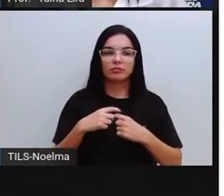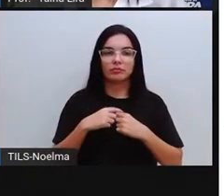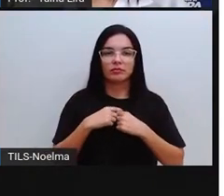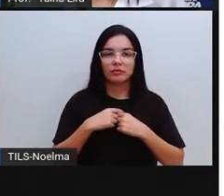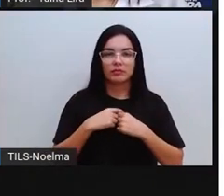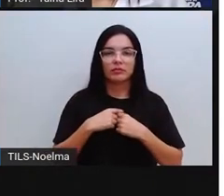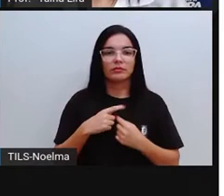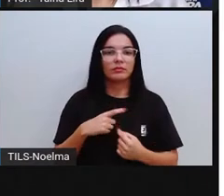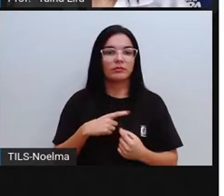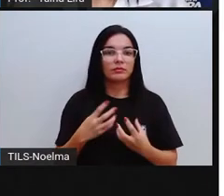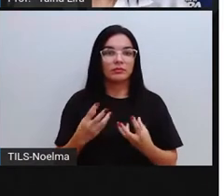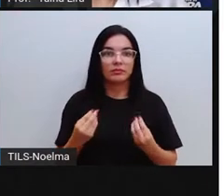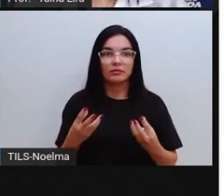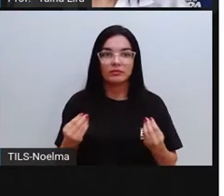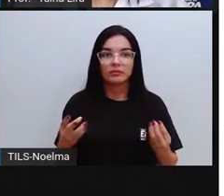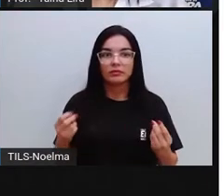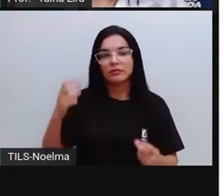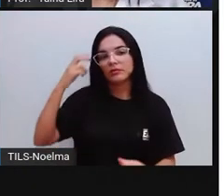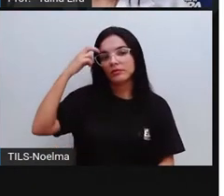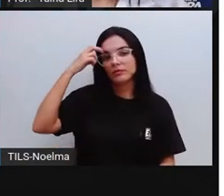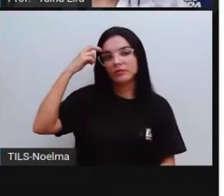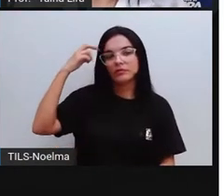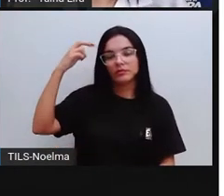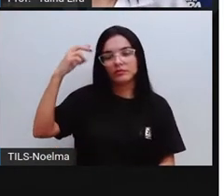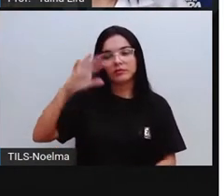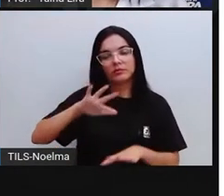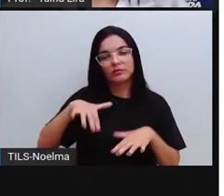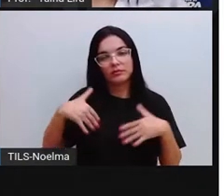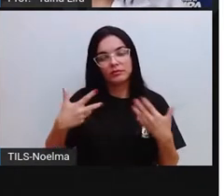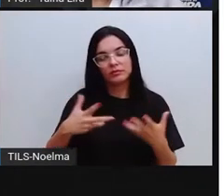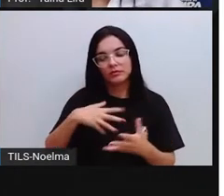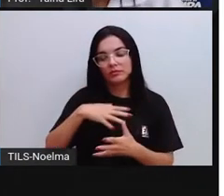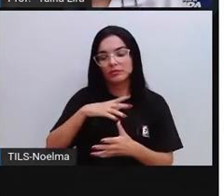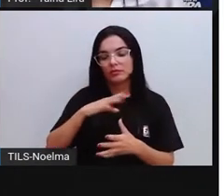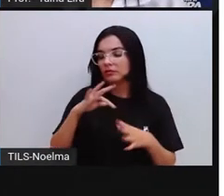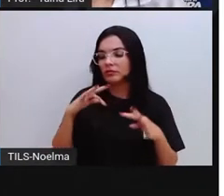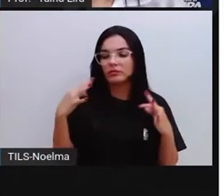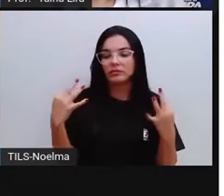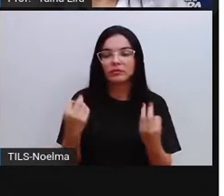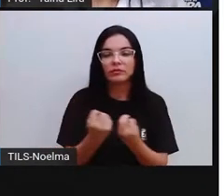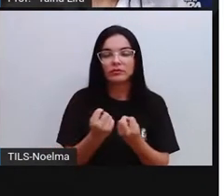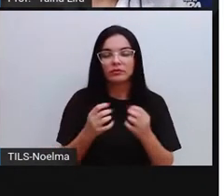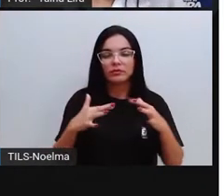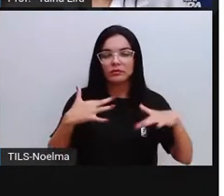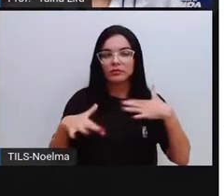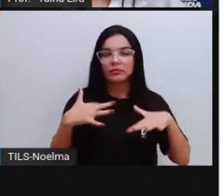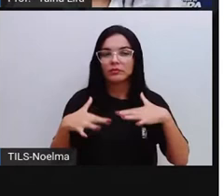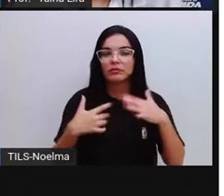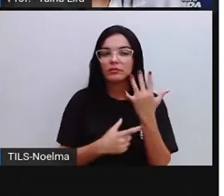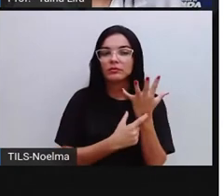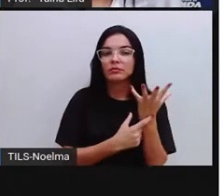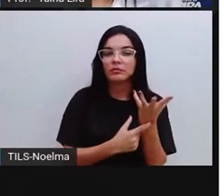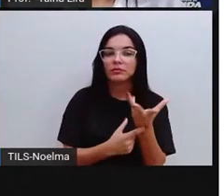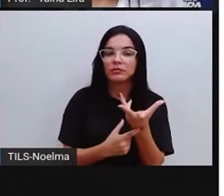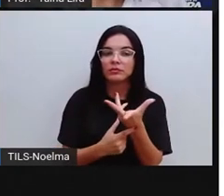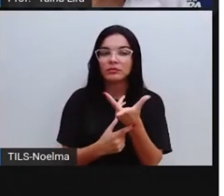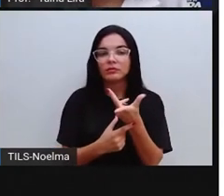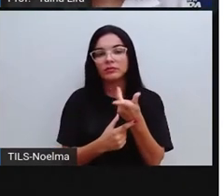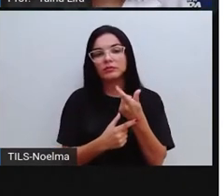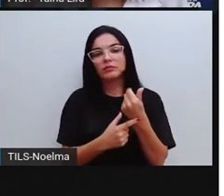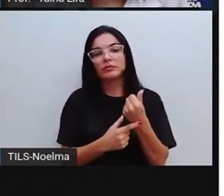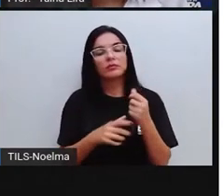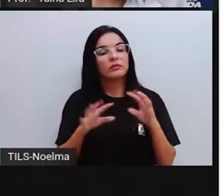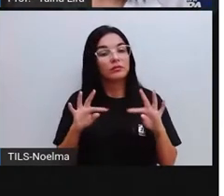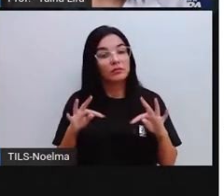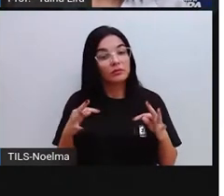Então, todas essas manifestações artísticas, né? As esculturas, as máscaras, as pinturas,